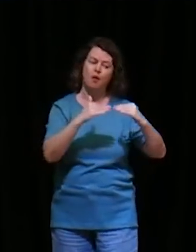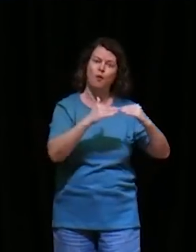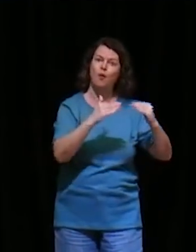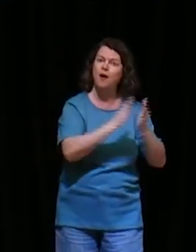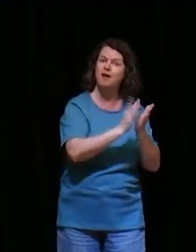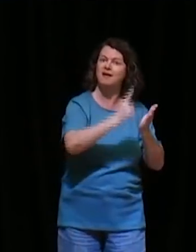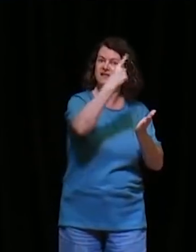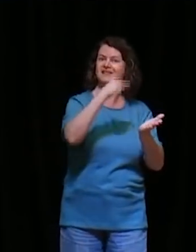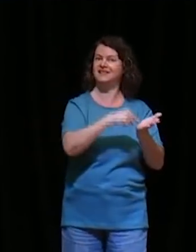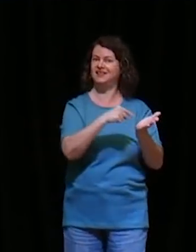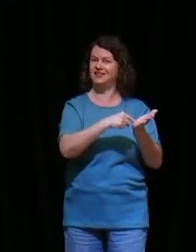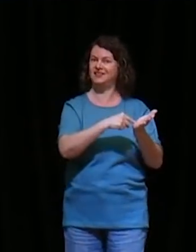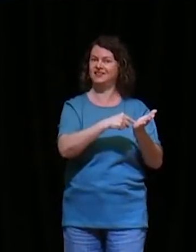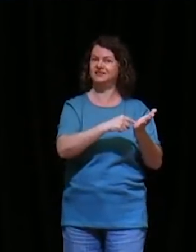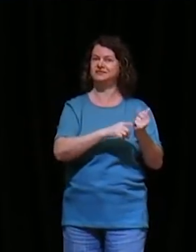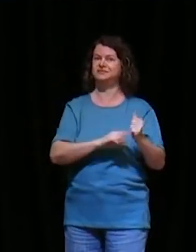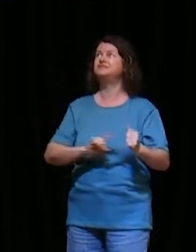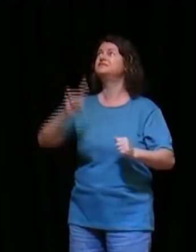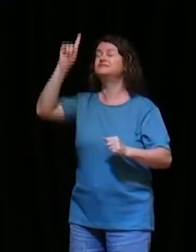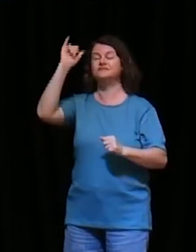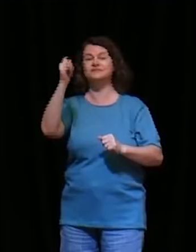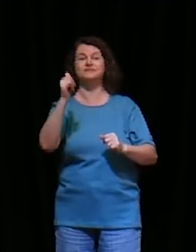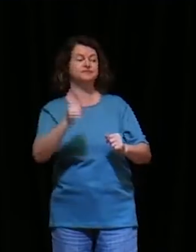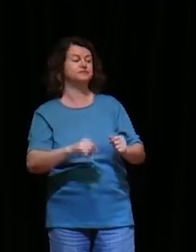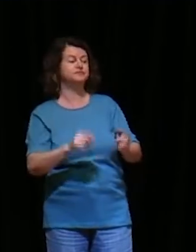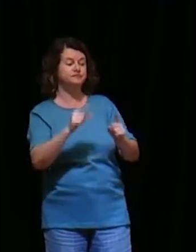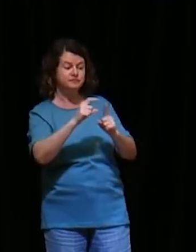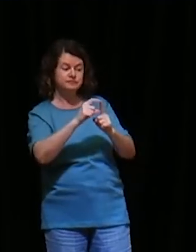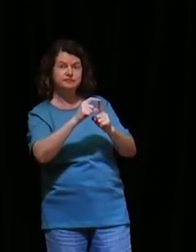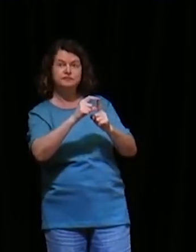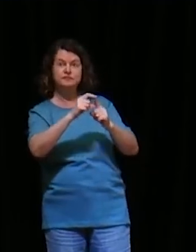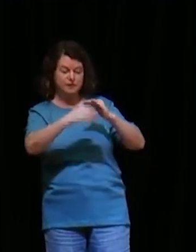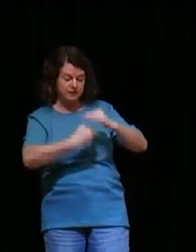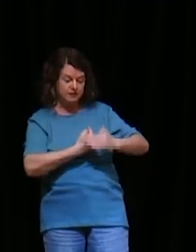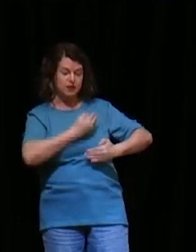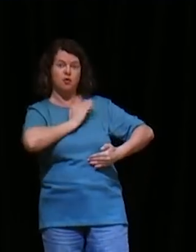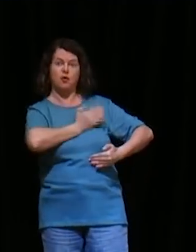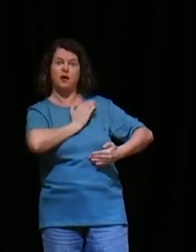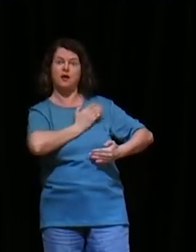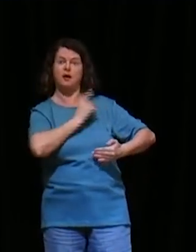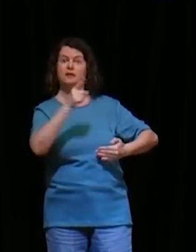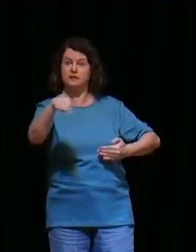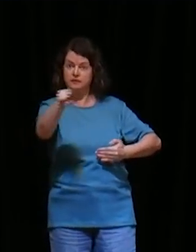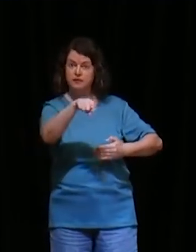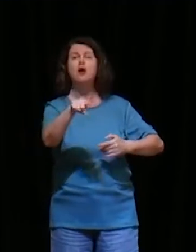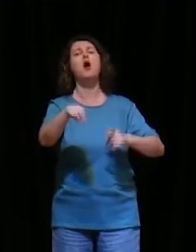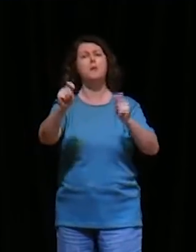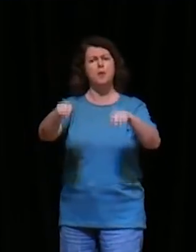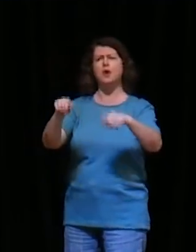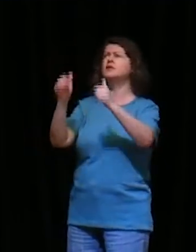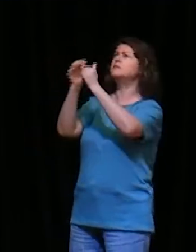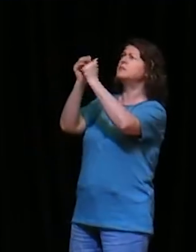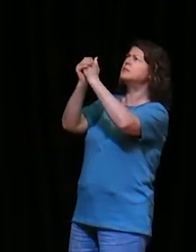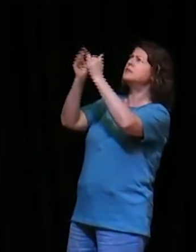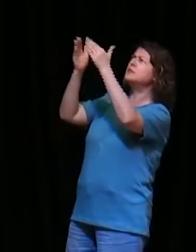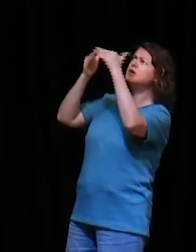em mim, e as minhas palavras estiverem em vós, pedireis o que quiseres e vos será feito, quer dizer, a única restrição é o quê?